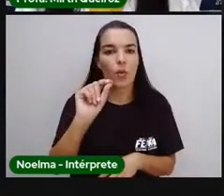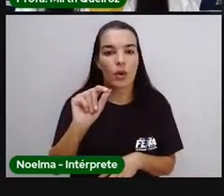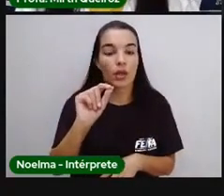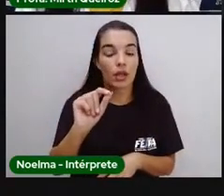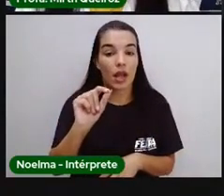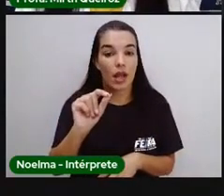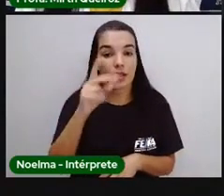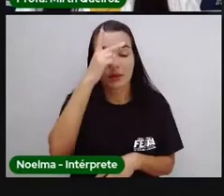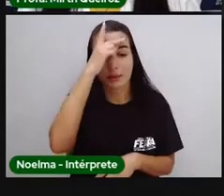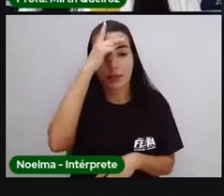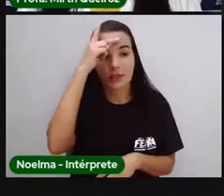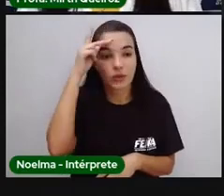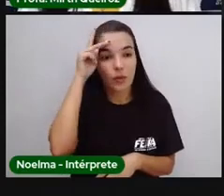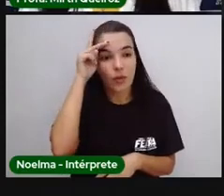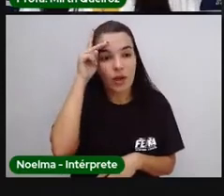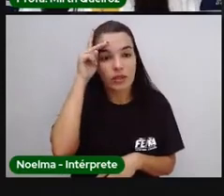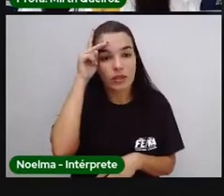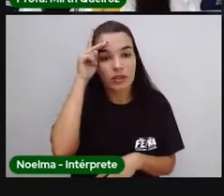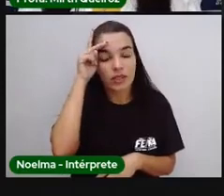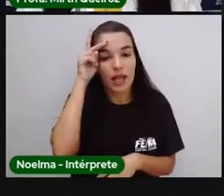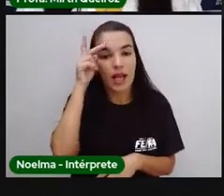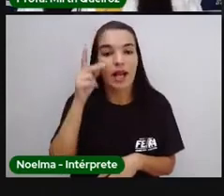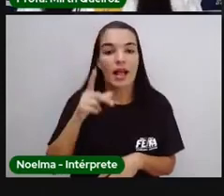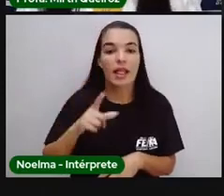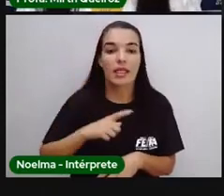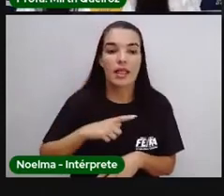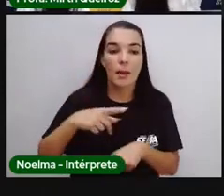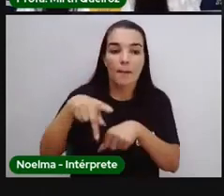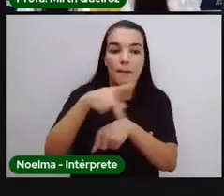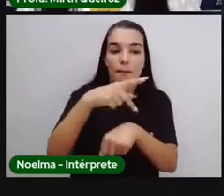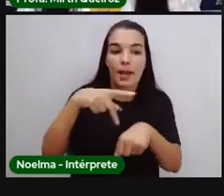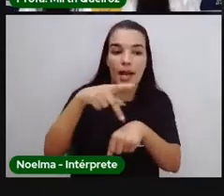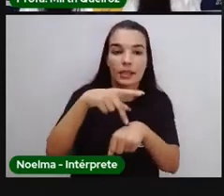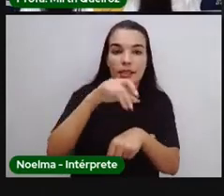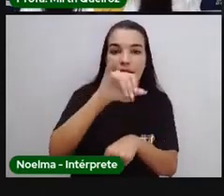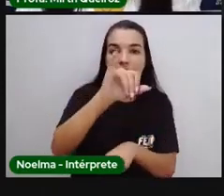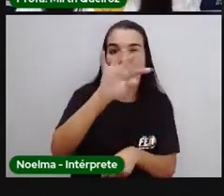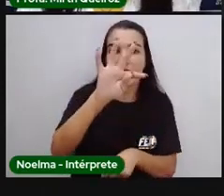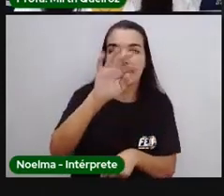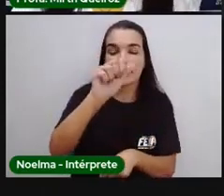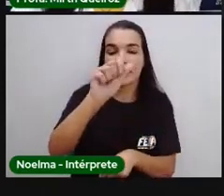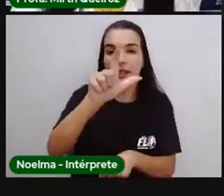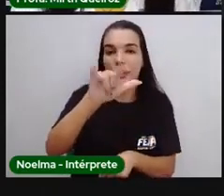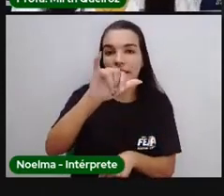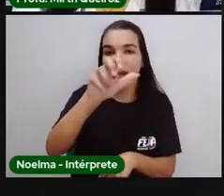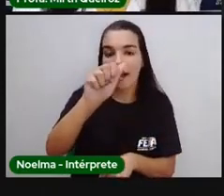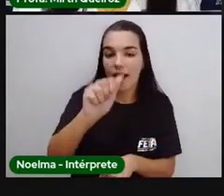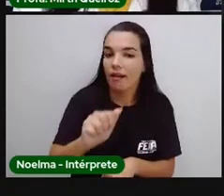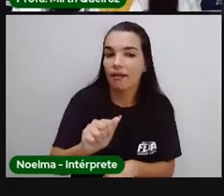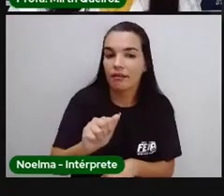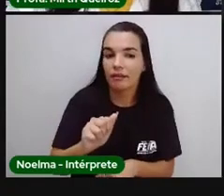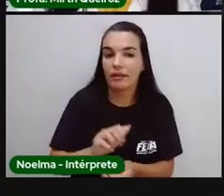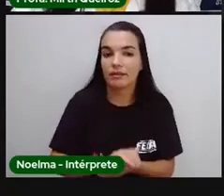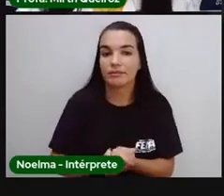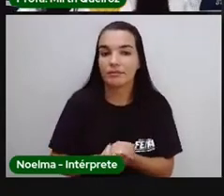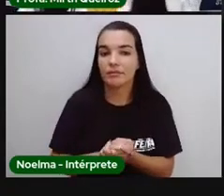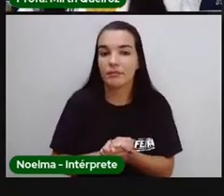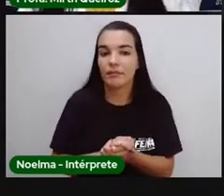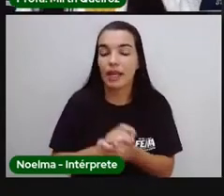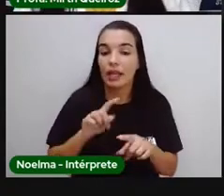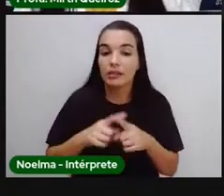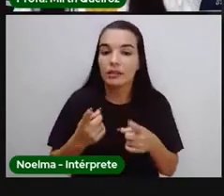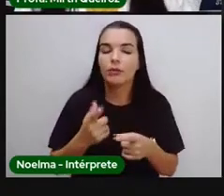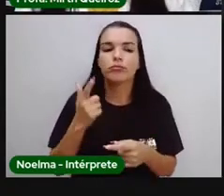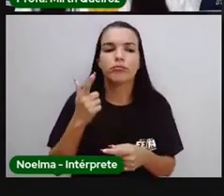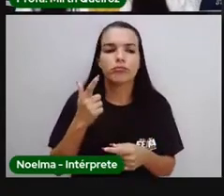seu José, né? Só que eles tentaram, né? Eles iam, enquanto eles iriam no caminho